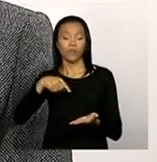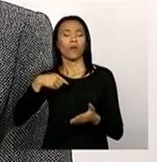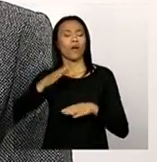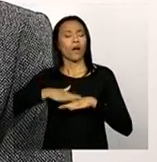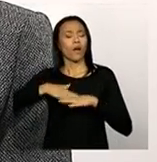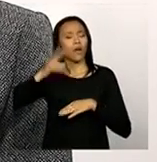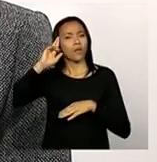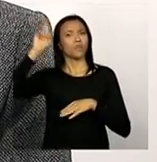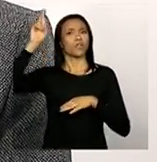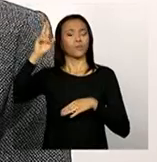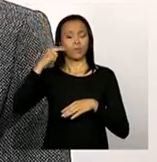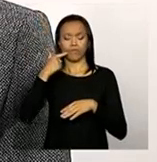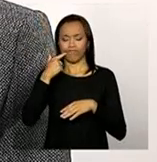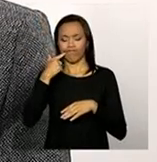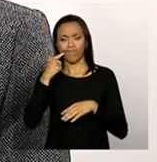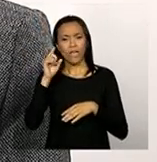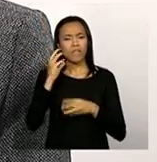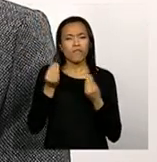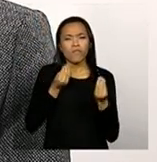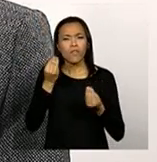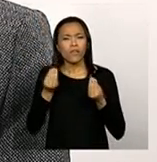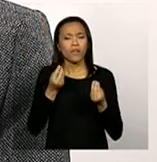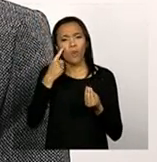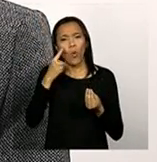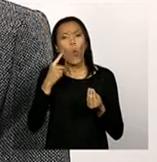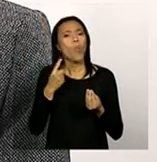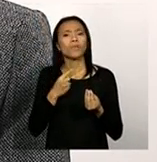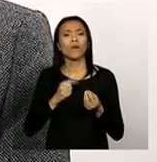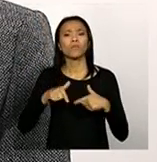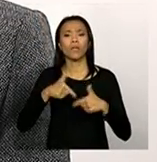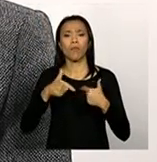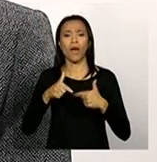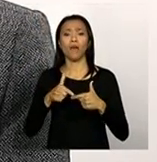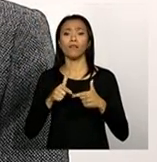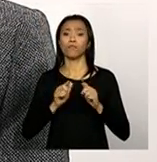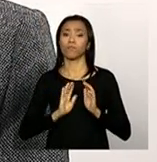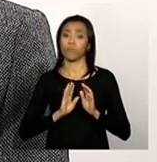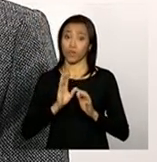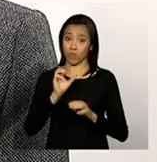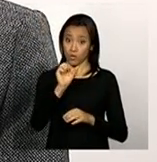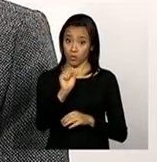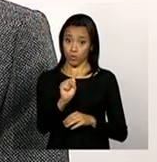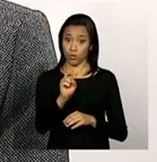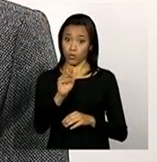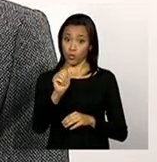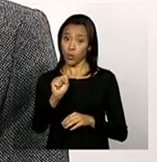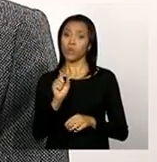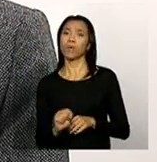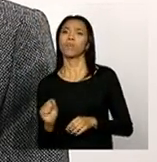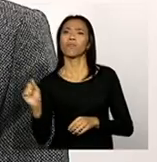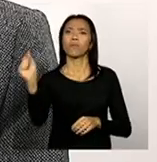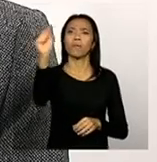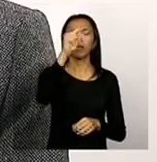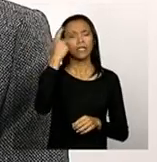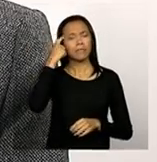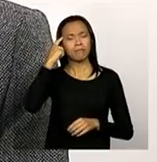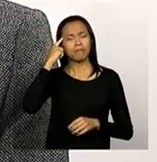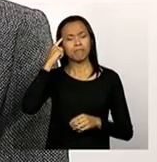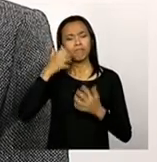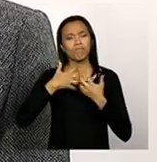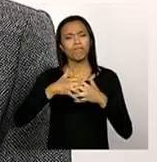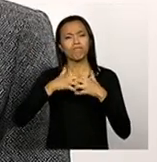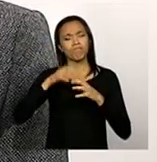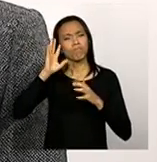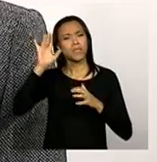obrigue a olhar o conjunto dos suas no município e fazer uma reflexão neste momento.